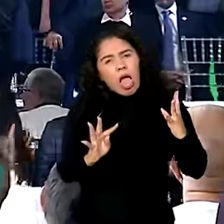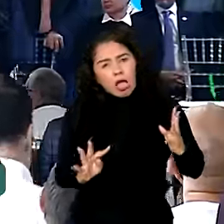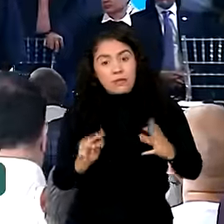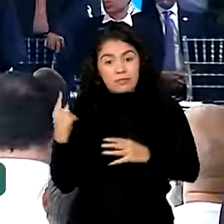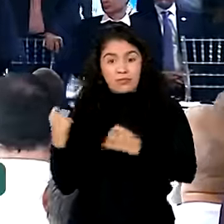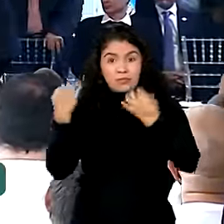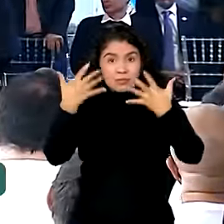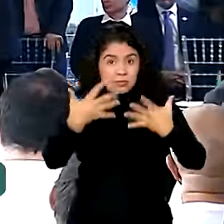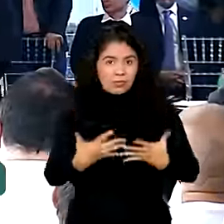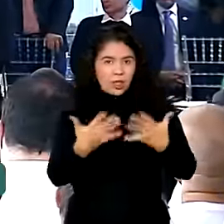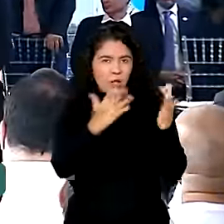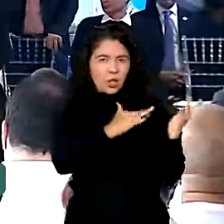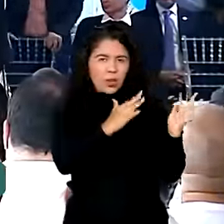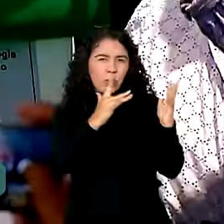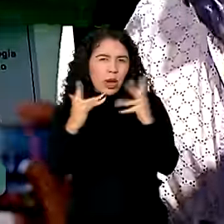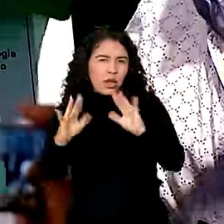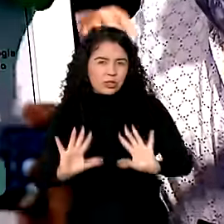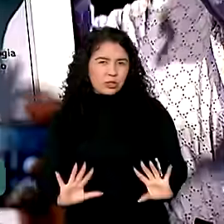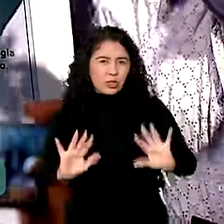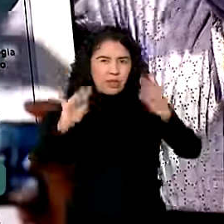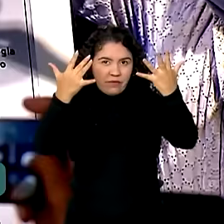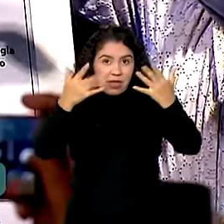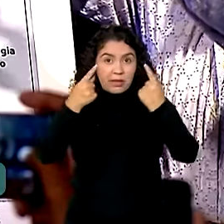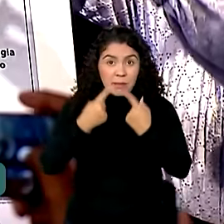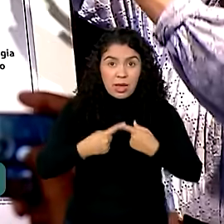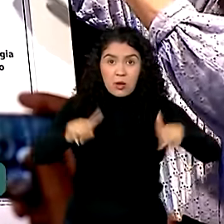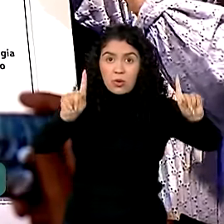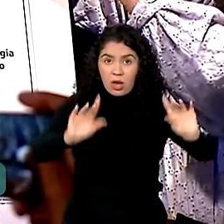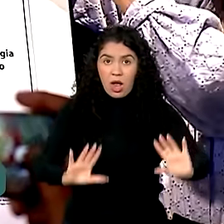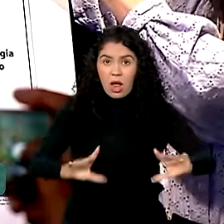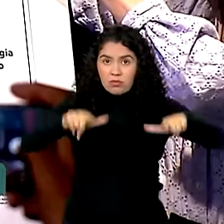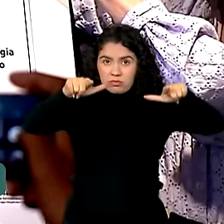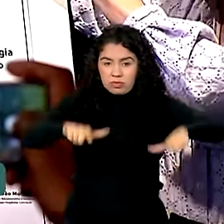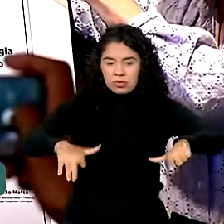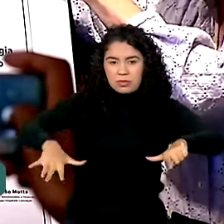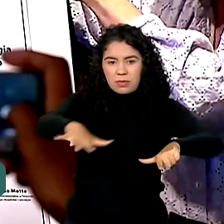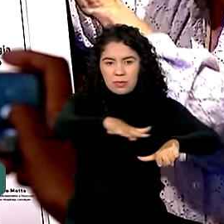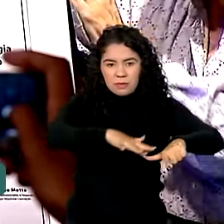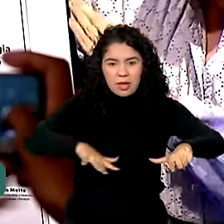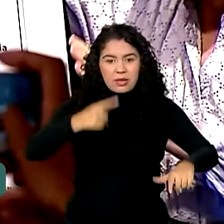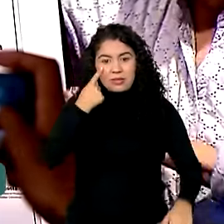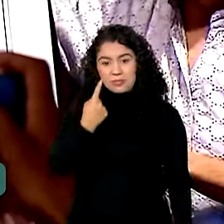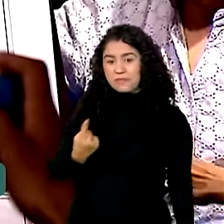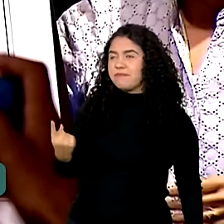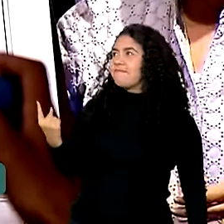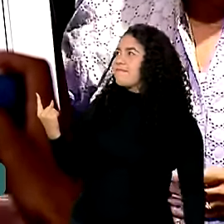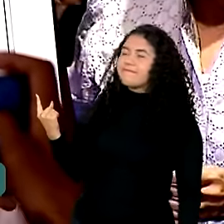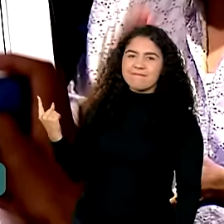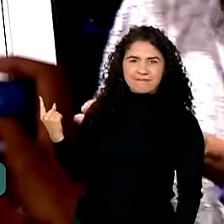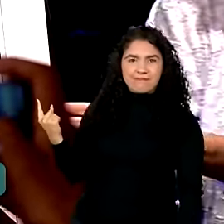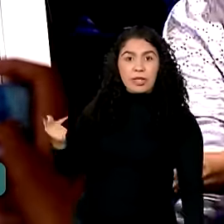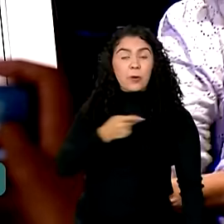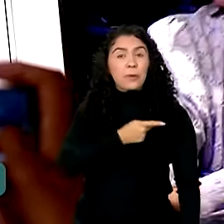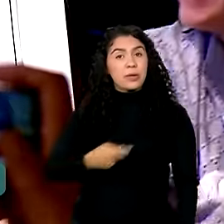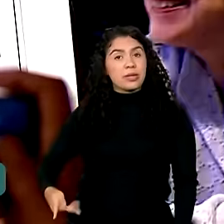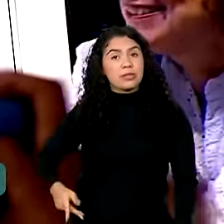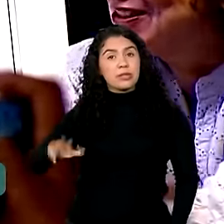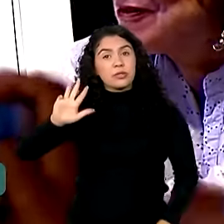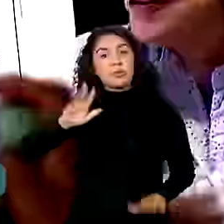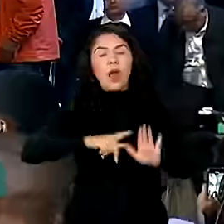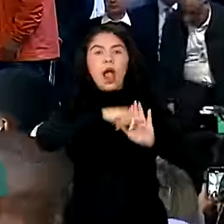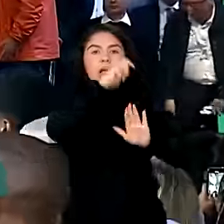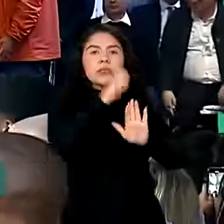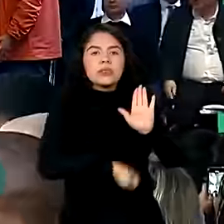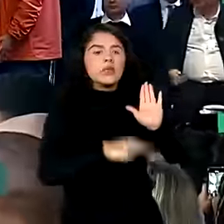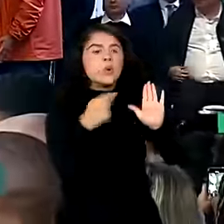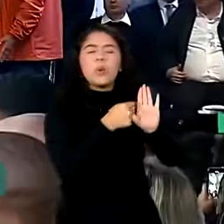evento de inauguração do Centro de Oncologia e Hematologia do Grupo Hospitalar Conceição, o presidente Lula assinou a autorização